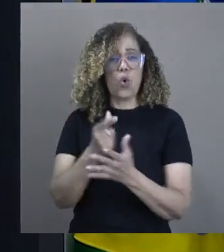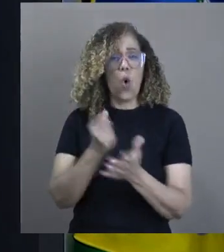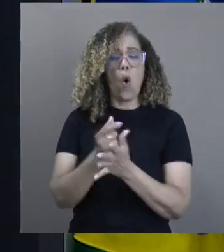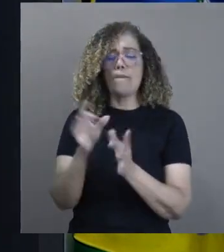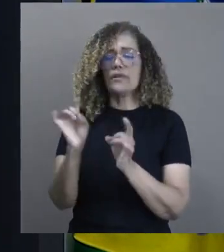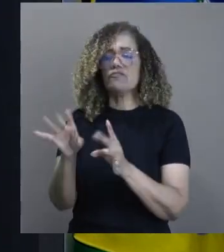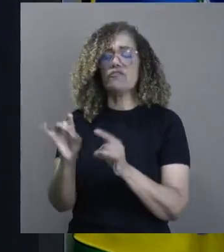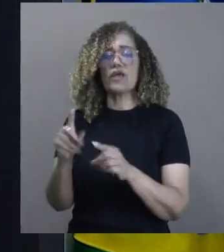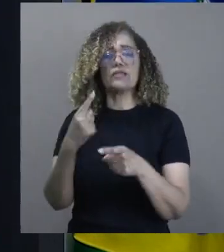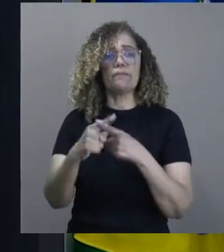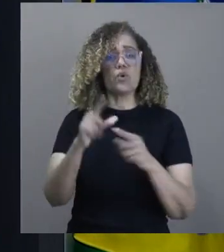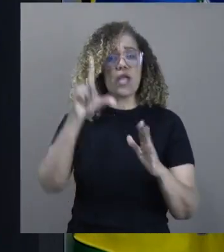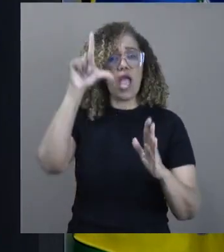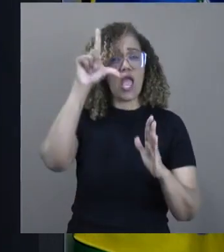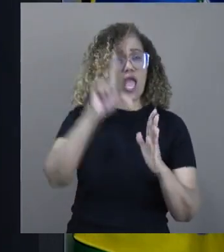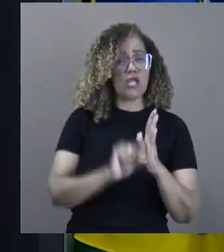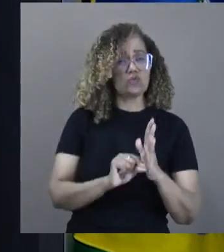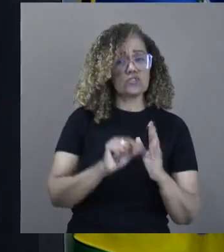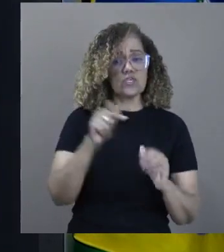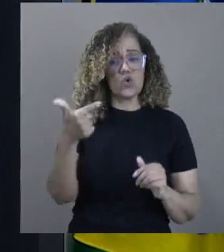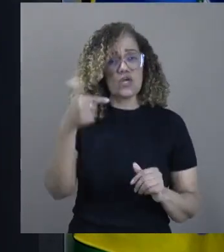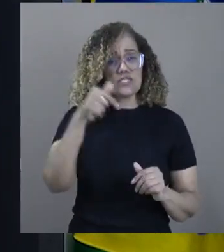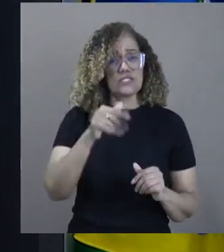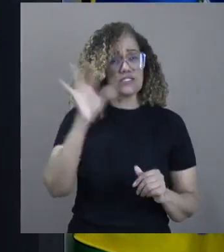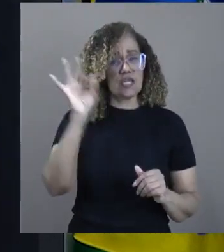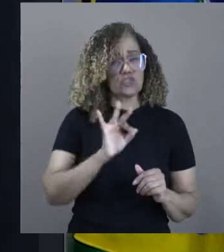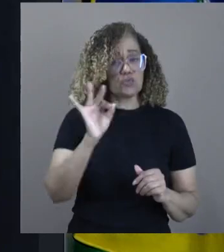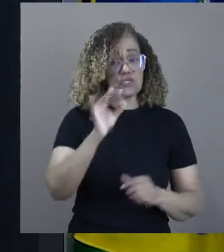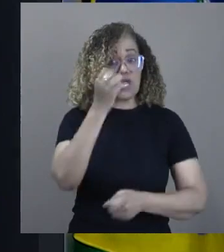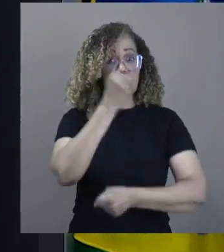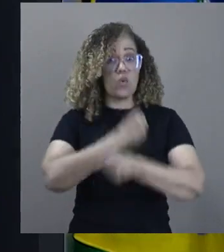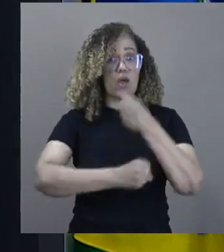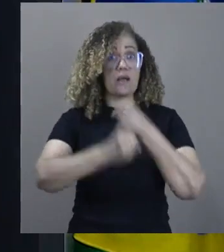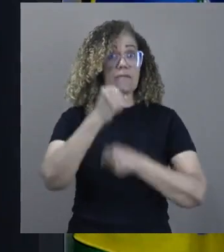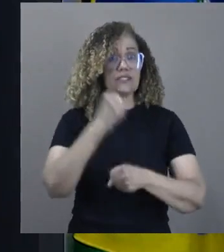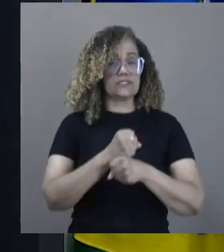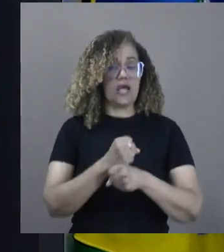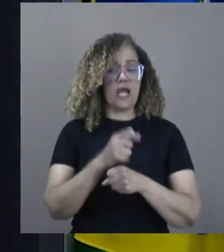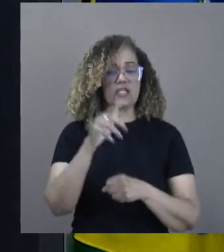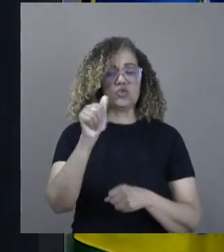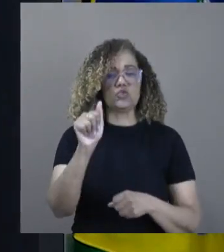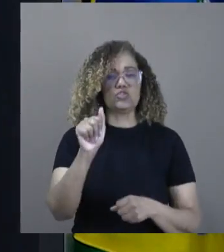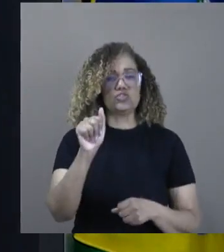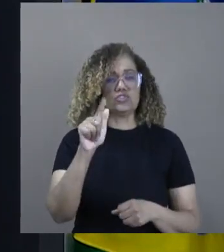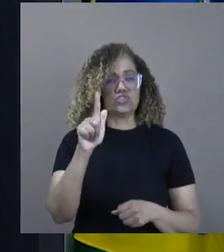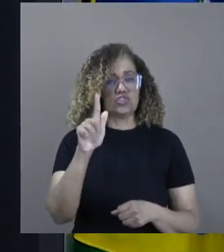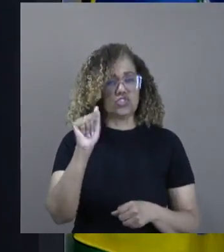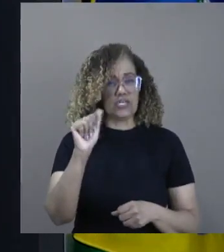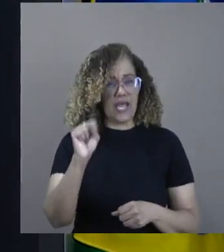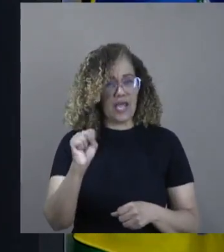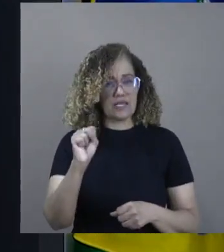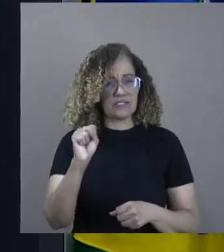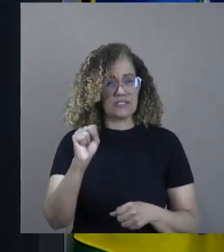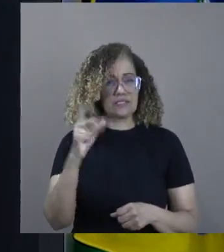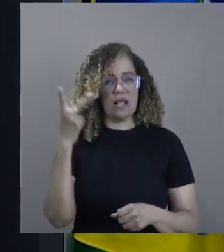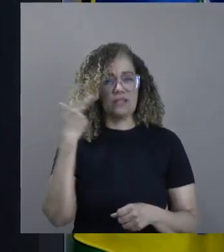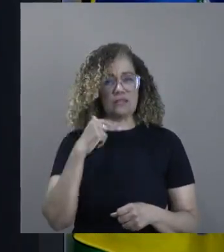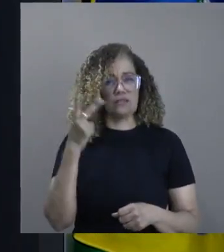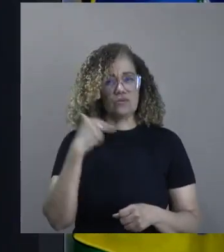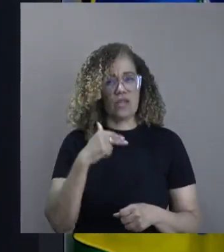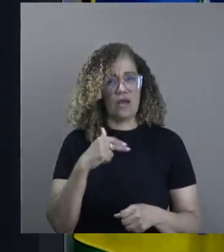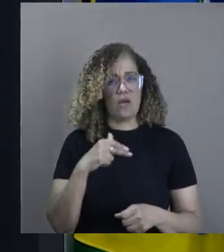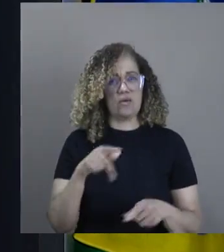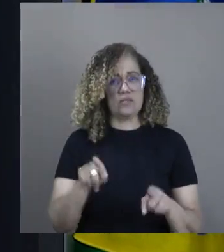em 17% só no ano passado o consumo de gás natural, o insumo essencial